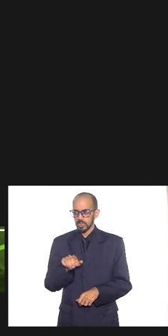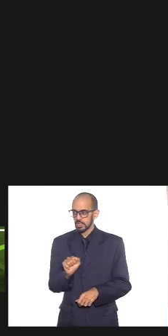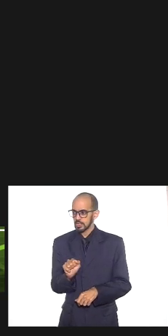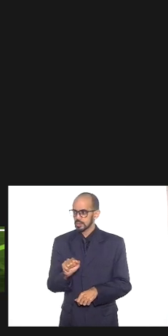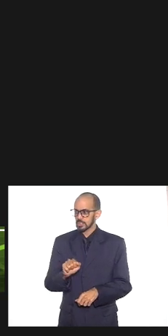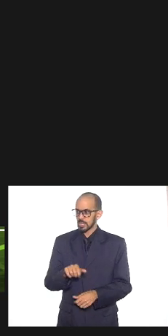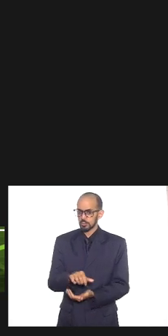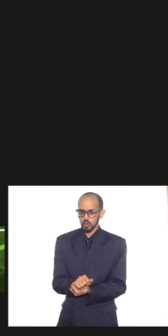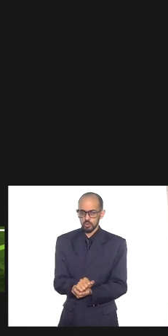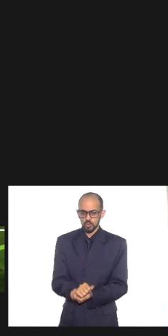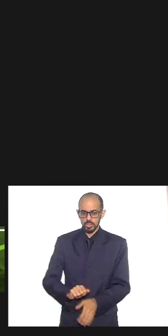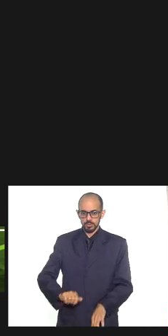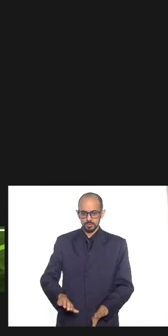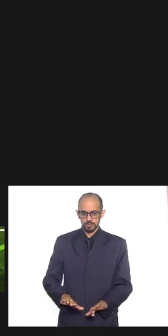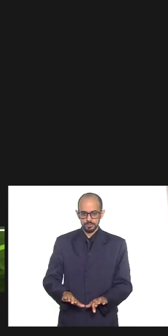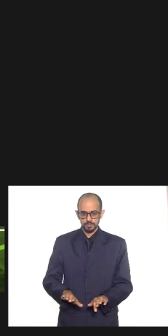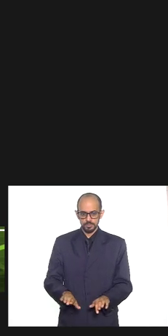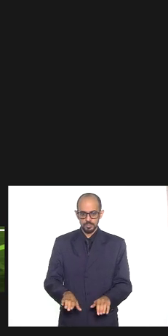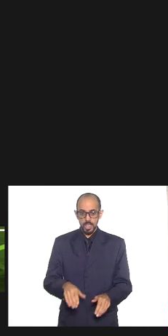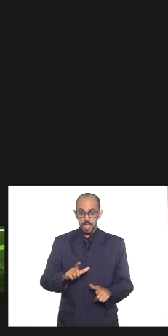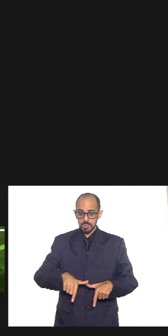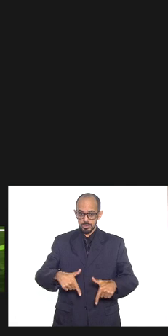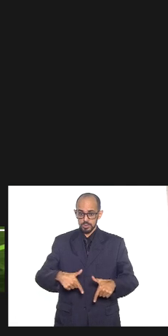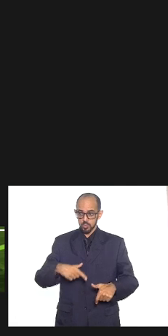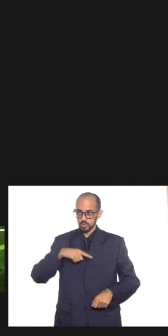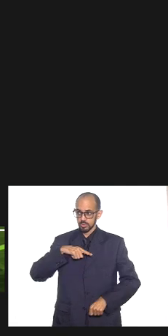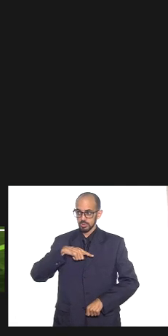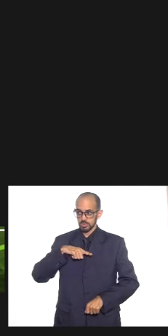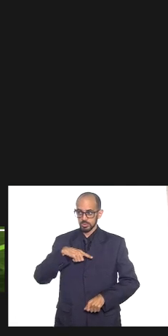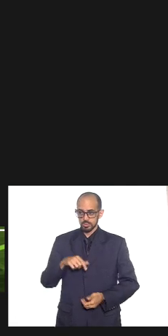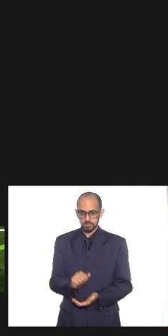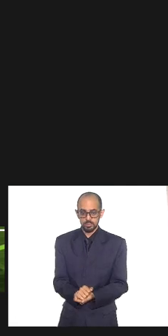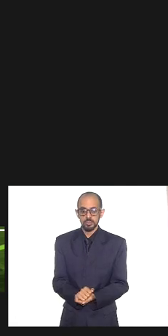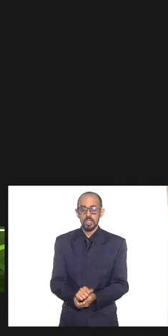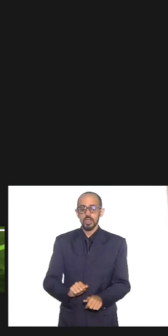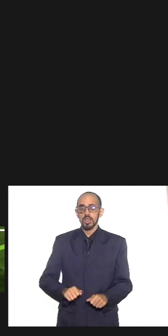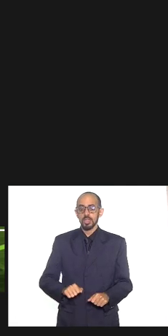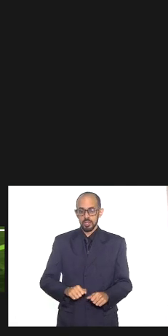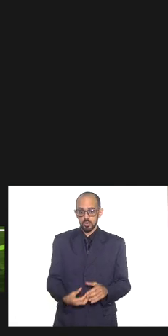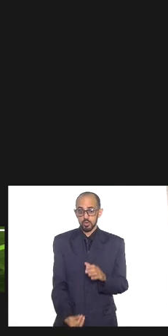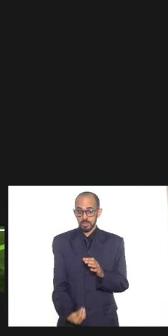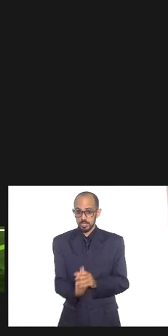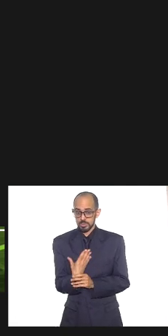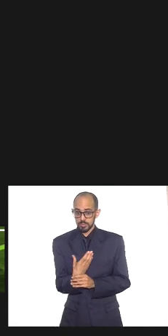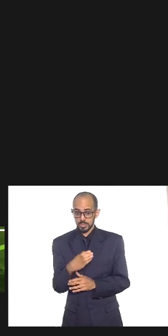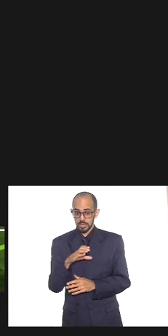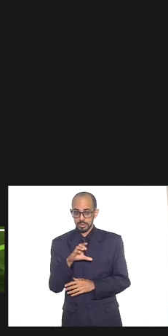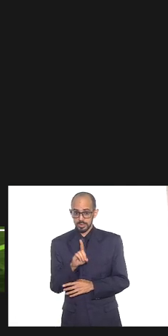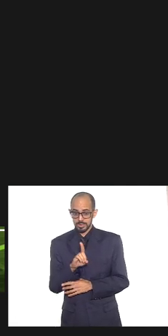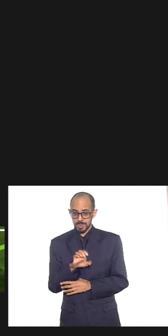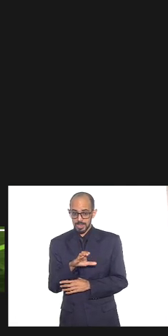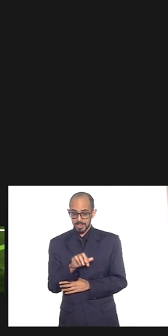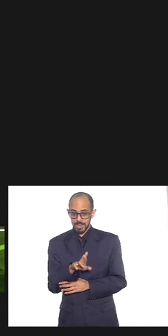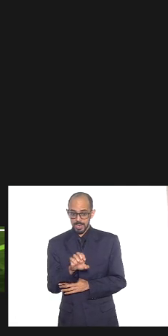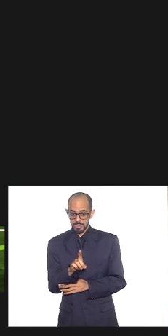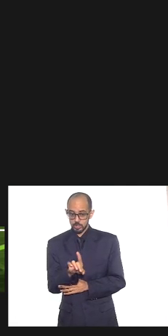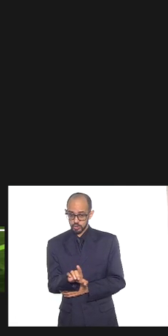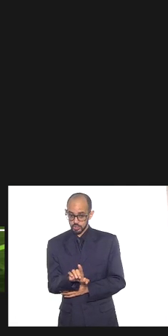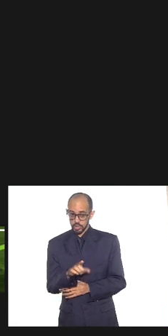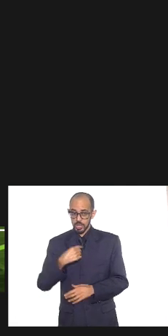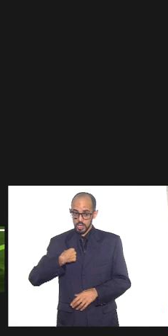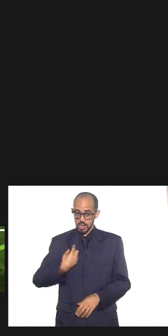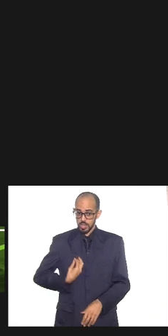a ação houve sim agora fazendo uma análise do surgimento da decrade que eu tive a felicidade de estar